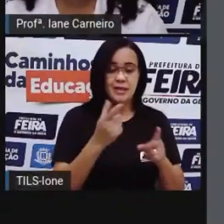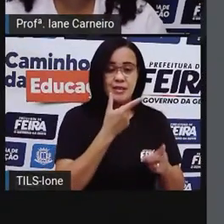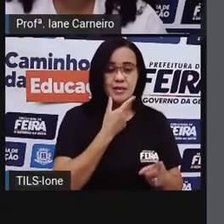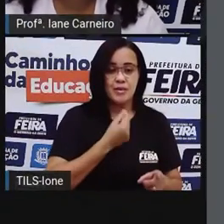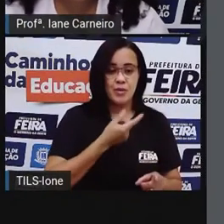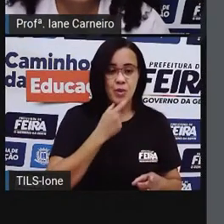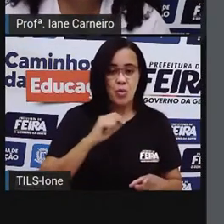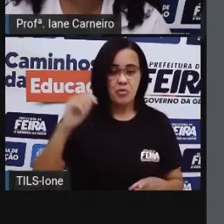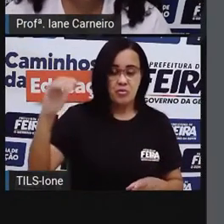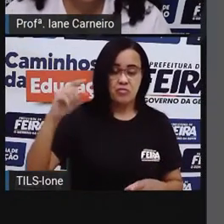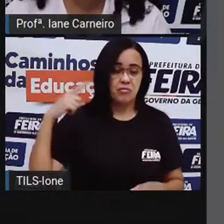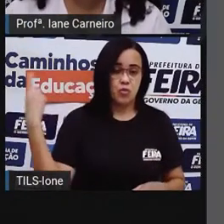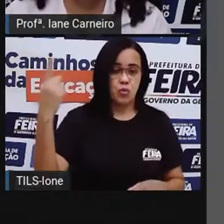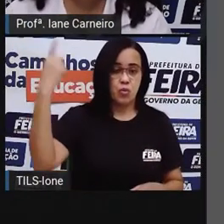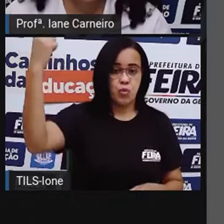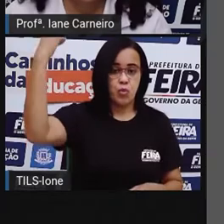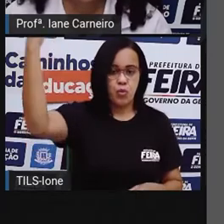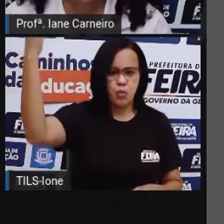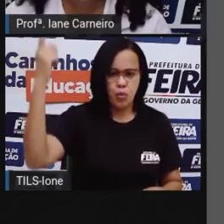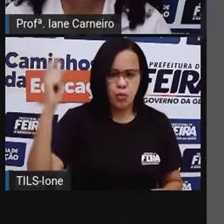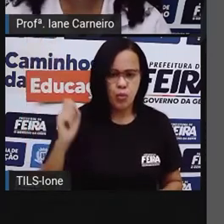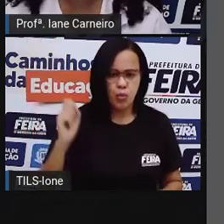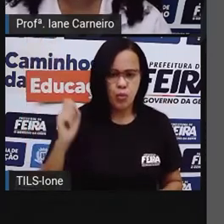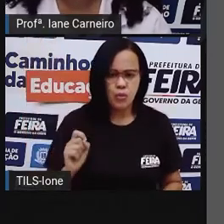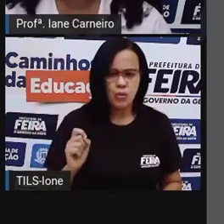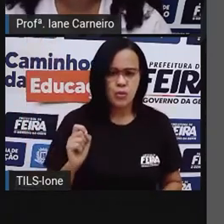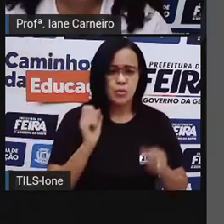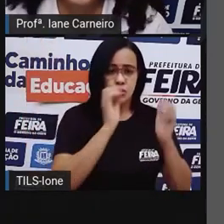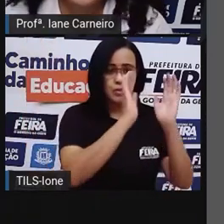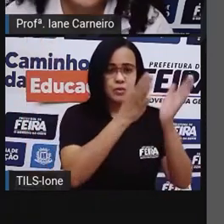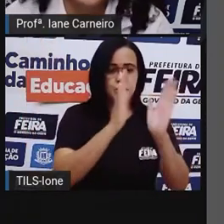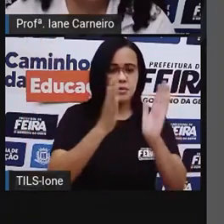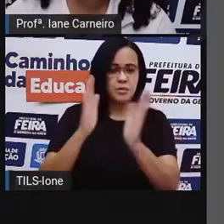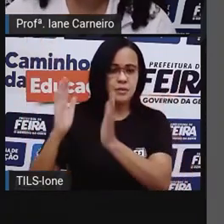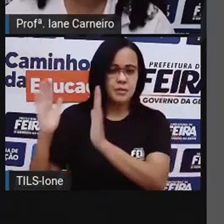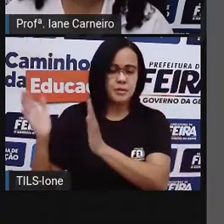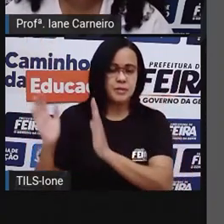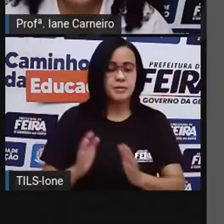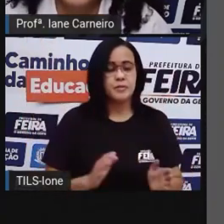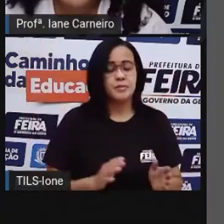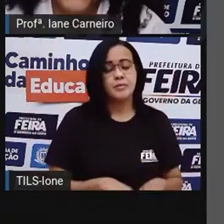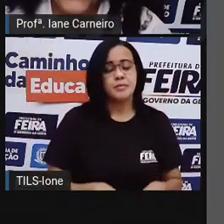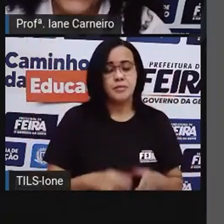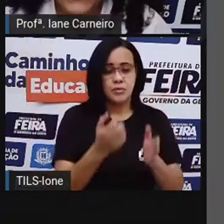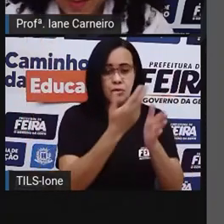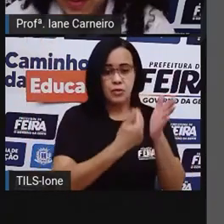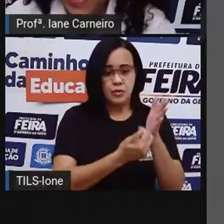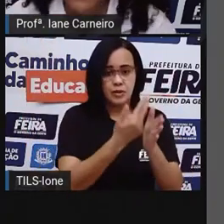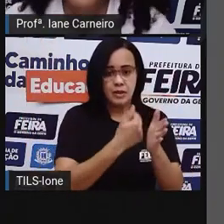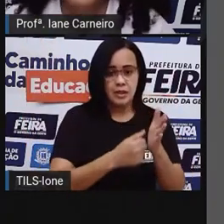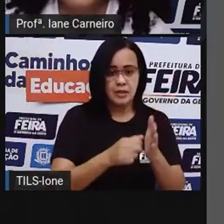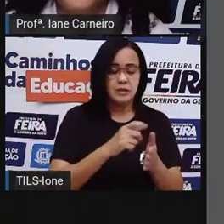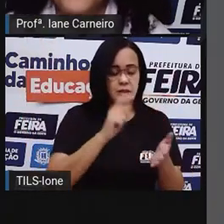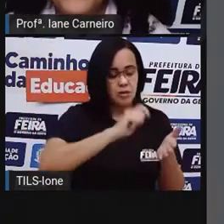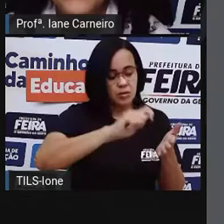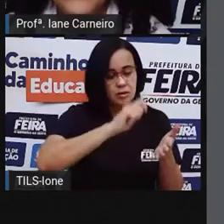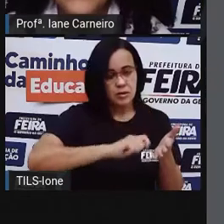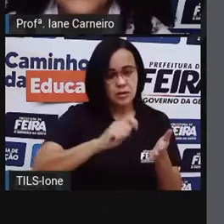Luísa Ducla Soares, tá joia? As ilustrações de Maria João Raimundo. Então, vamos lá.